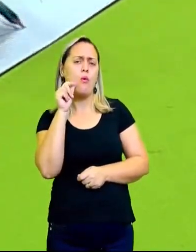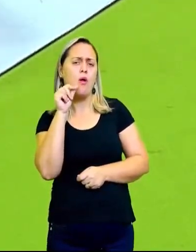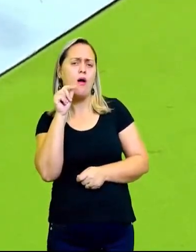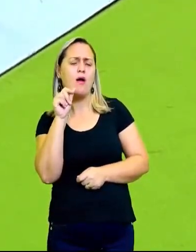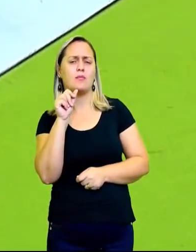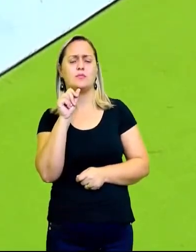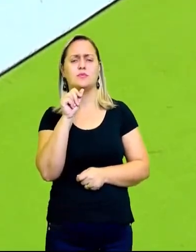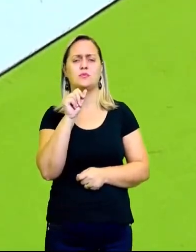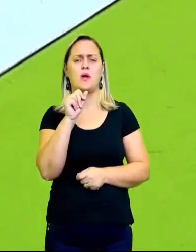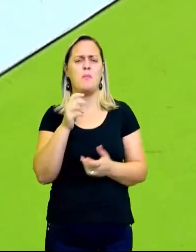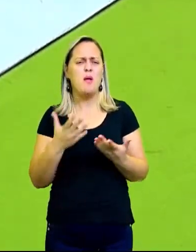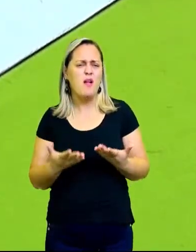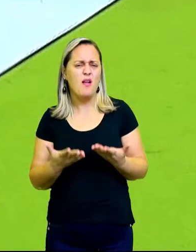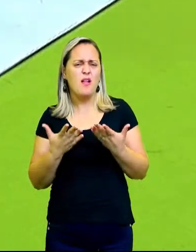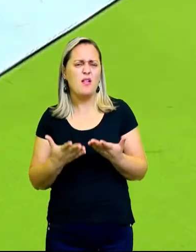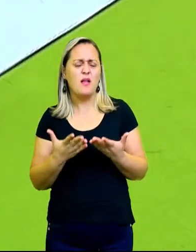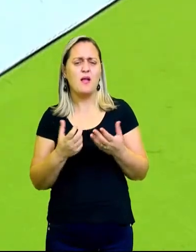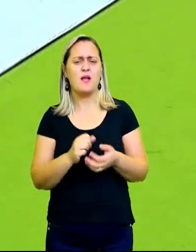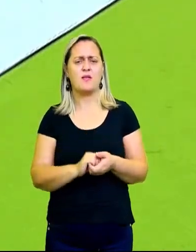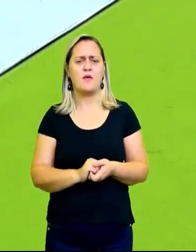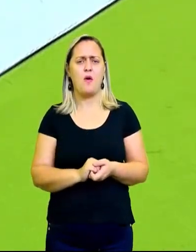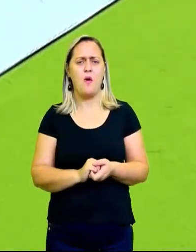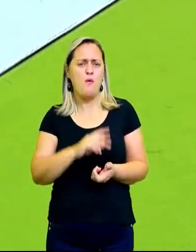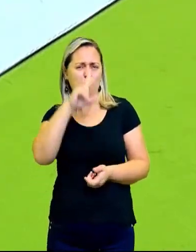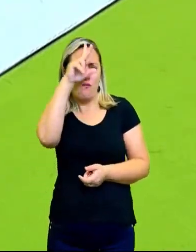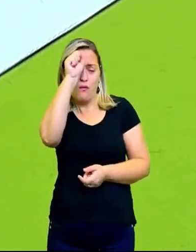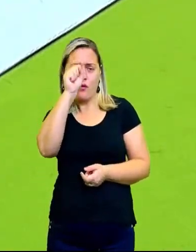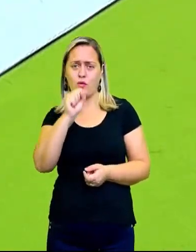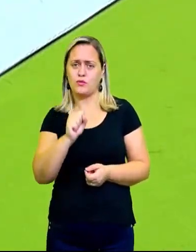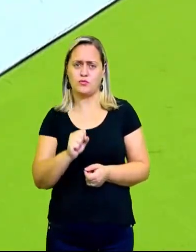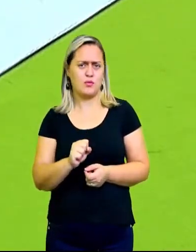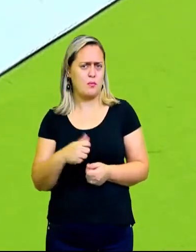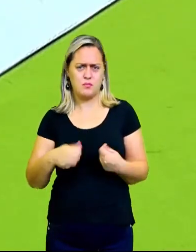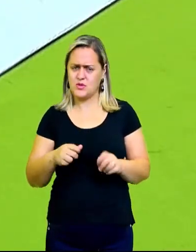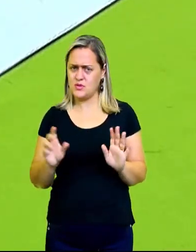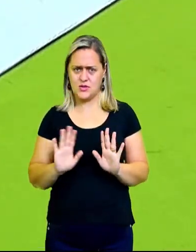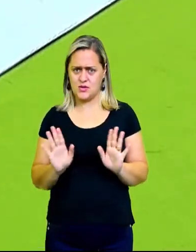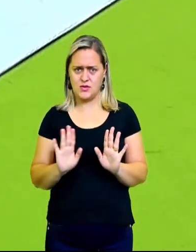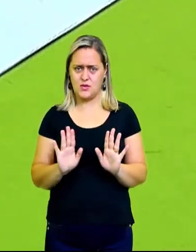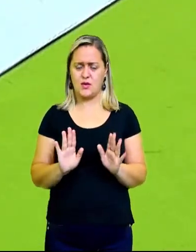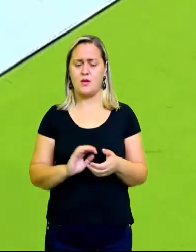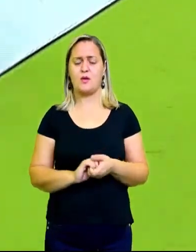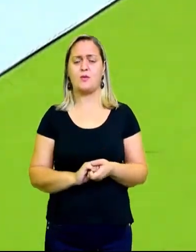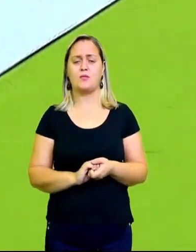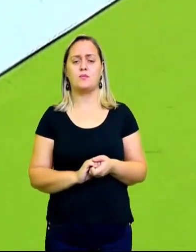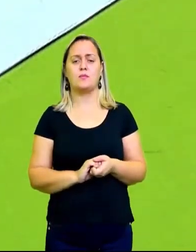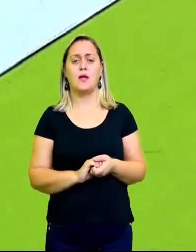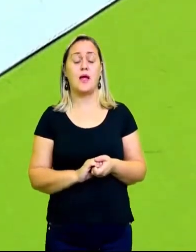Aqui eu vou fazendo para vocês, vou estar mostrando, vou pegar aqui, uma canetinha,